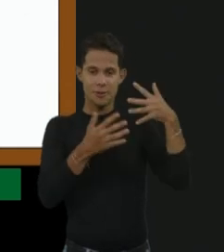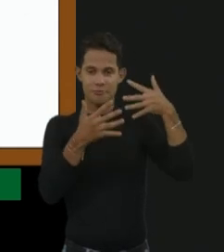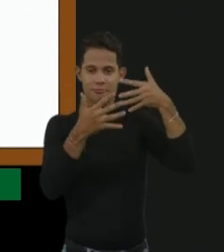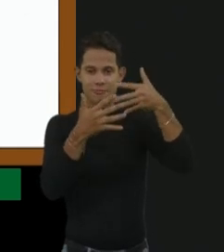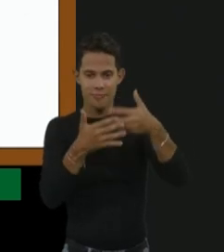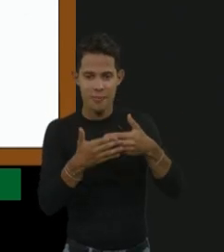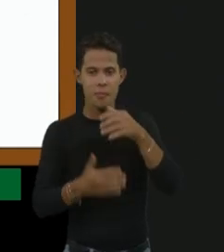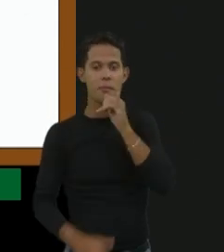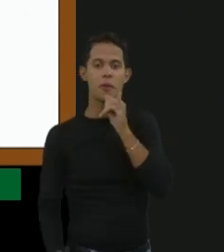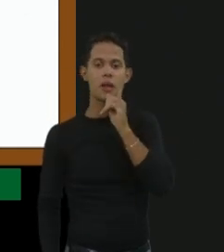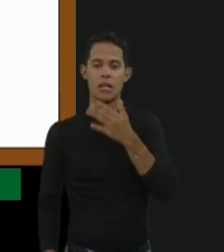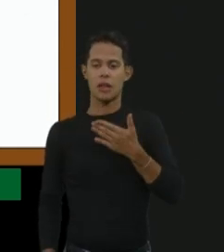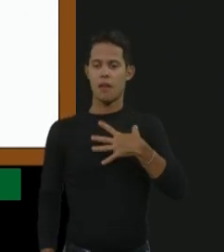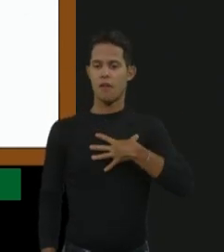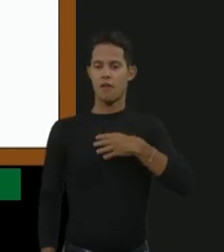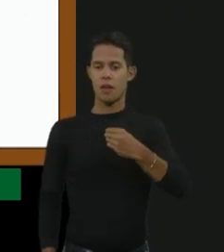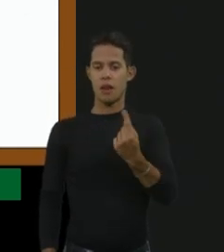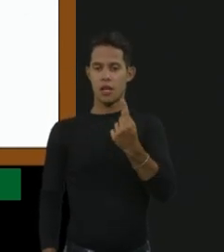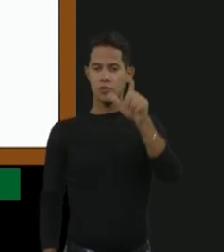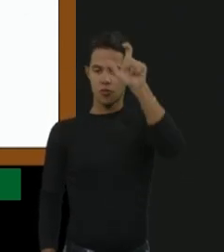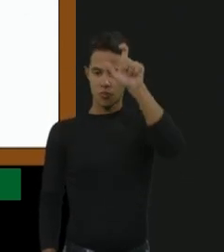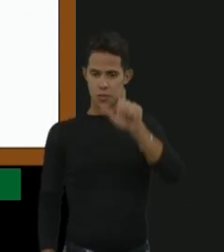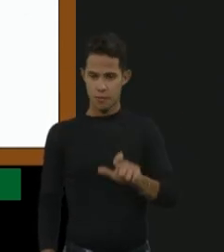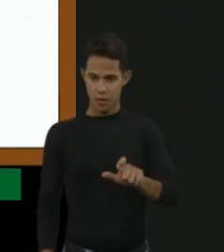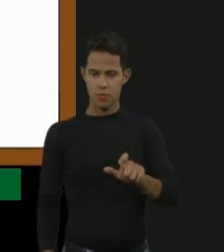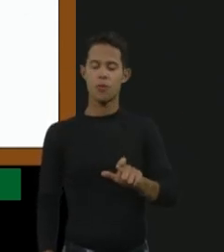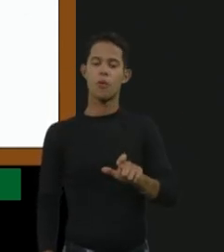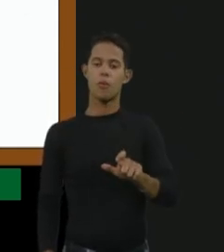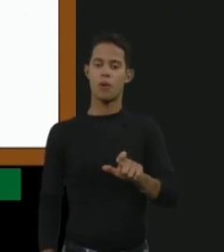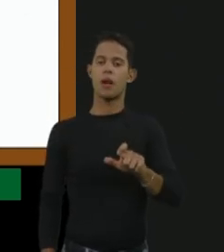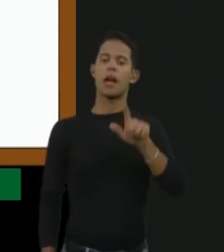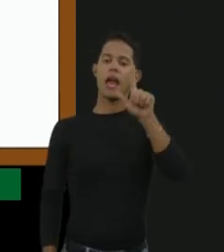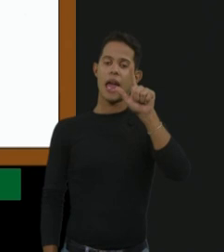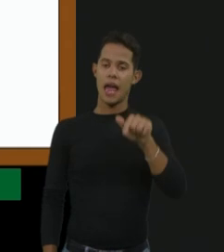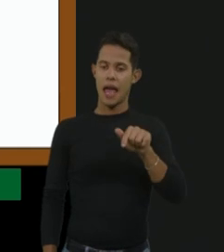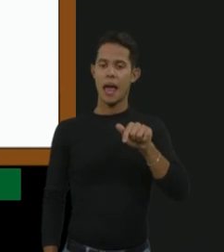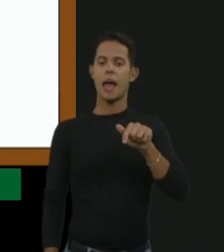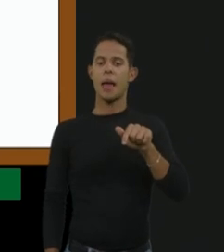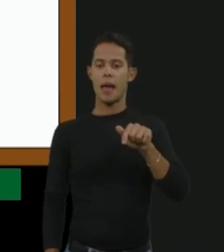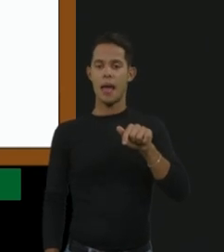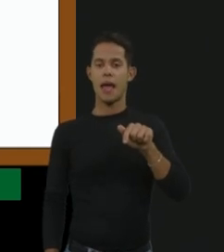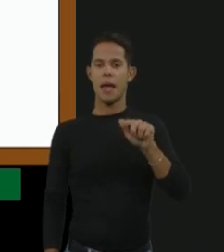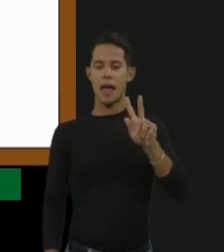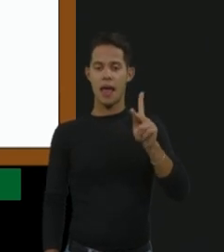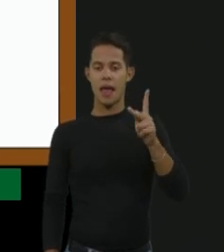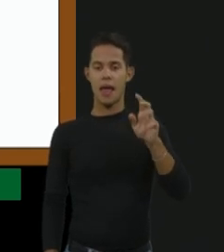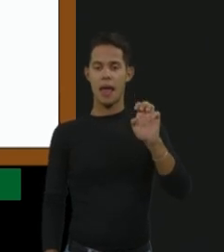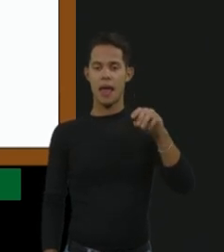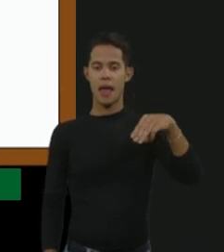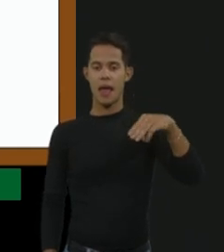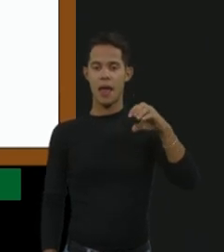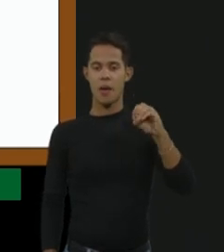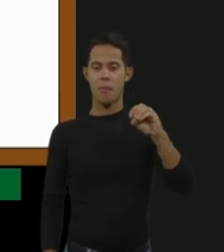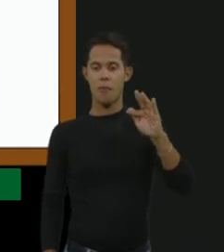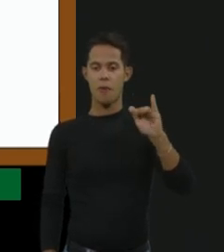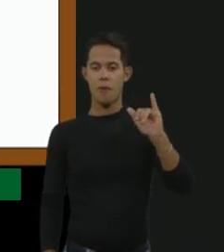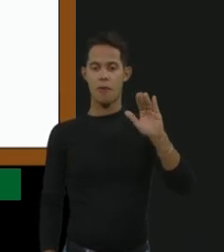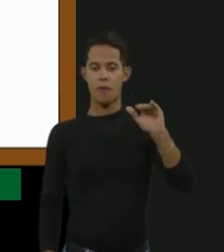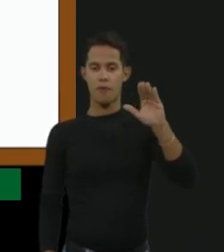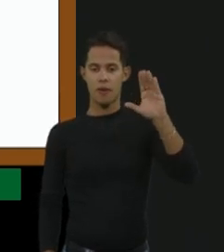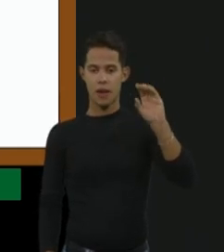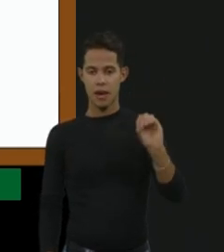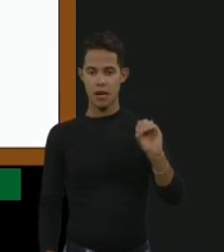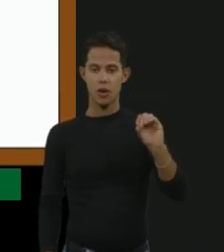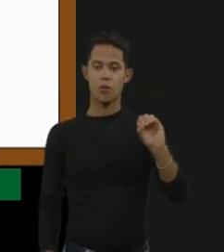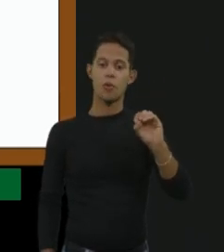que é filha de um paciente hemofílico, que é portadora, quando a criança nasce, é um indivíduo do sexo